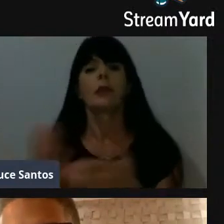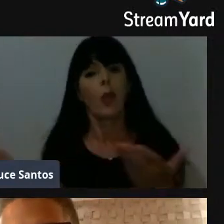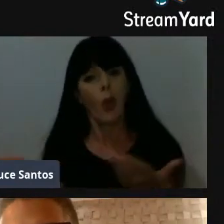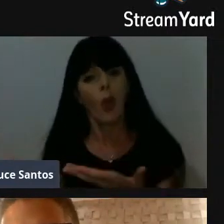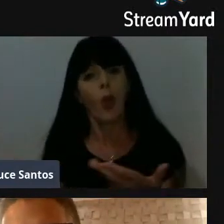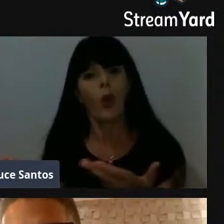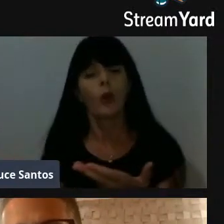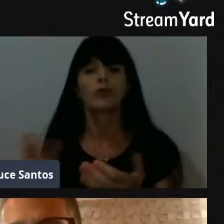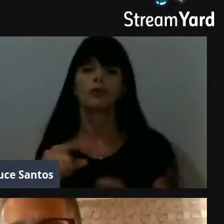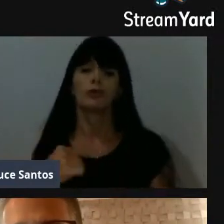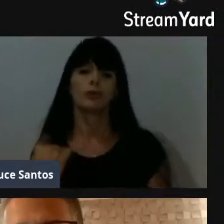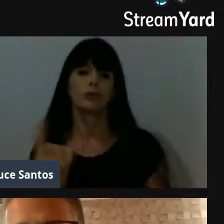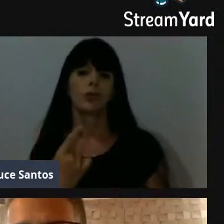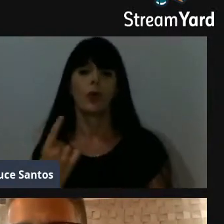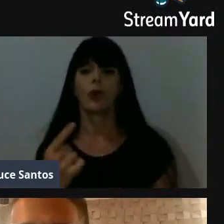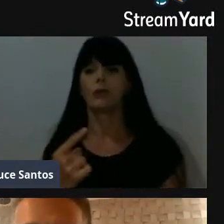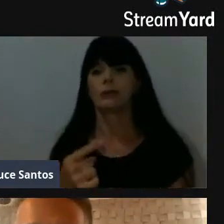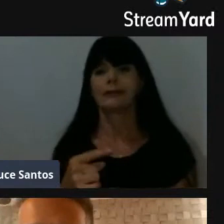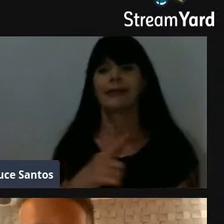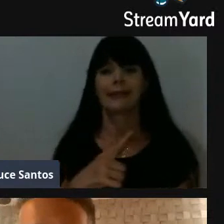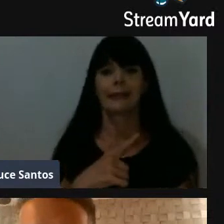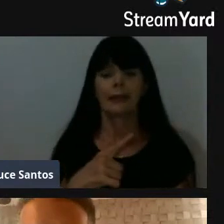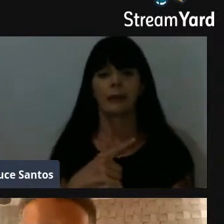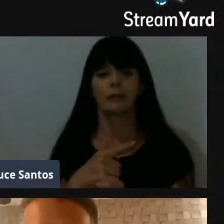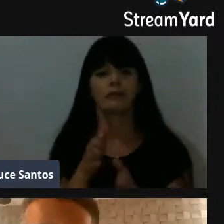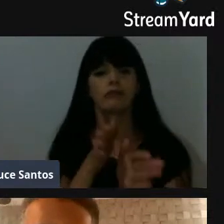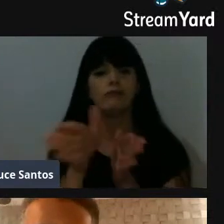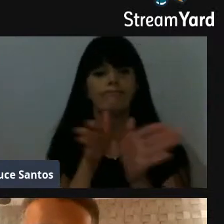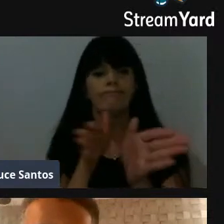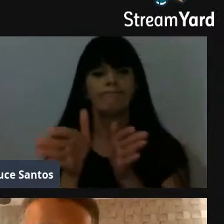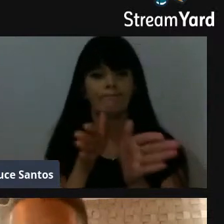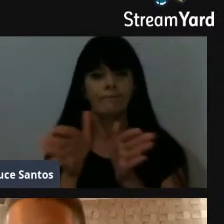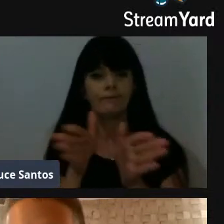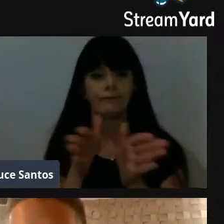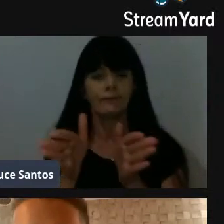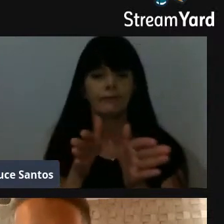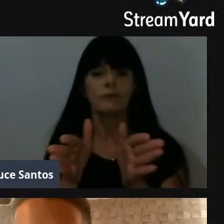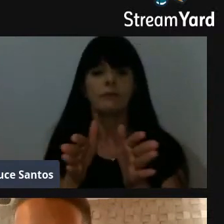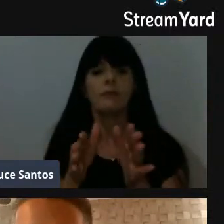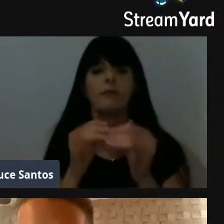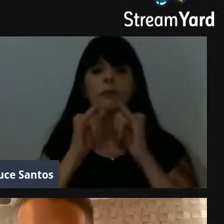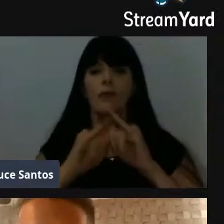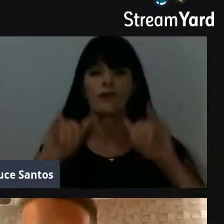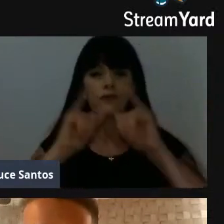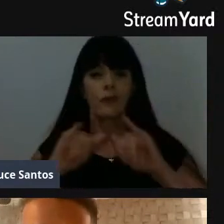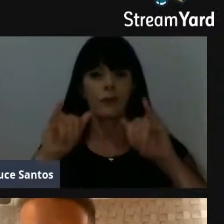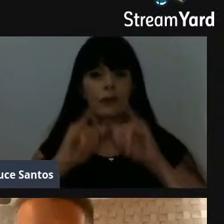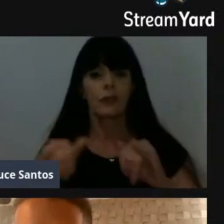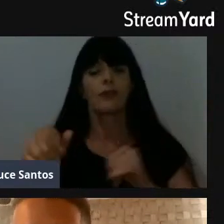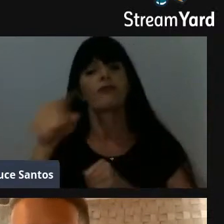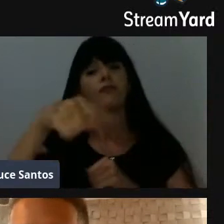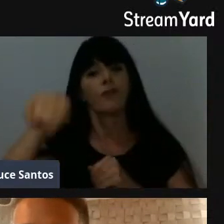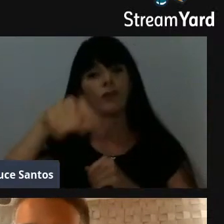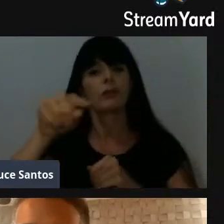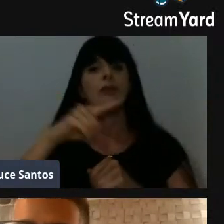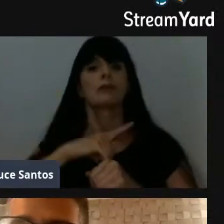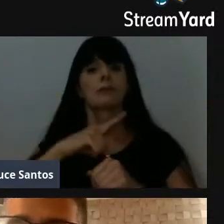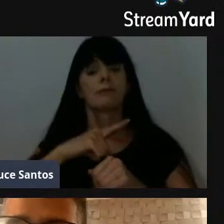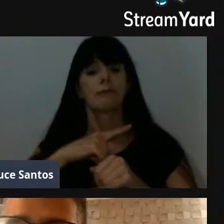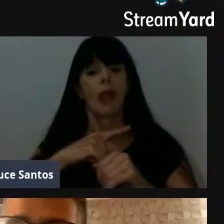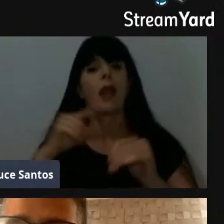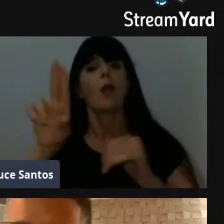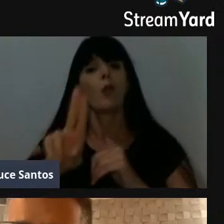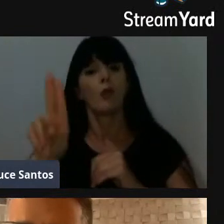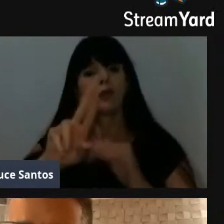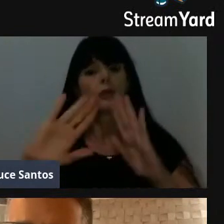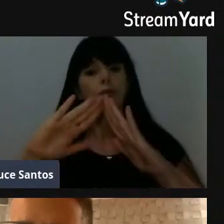todos nós temos acesso muito grande à informação, através da internet, vocês têm todo o acesso através da escola, o pessoal